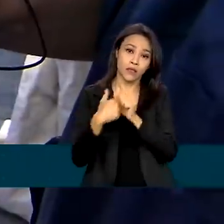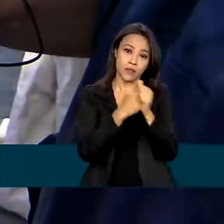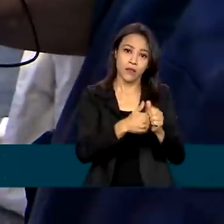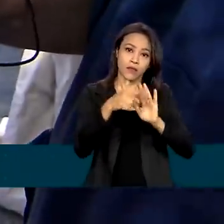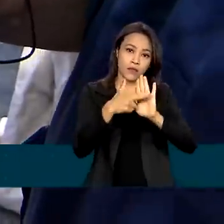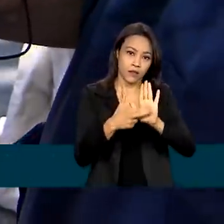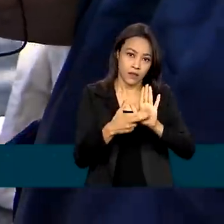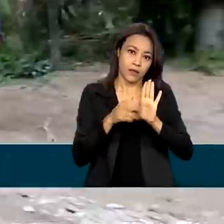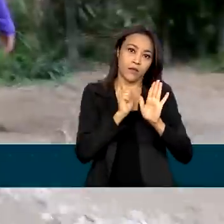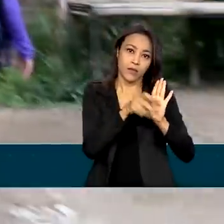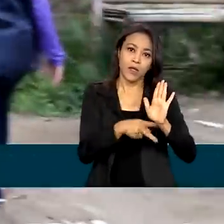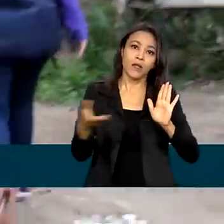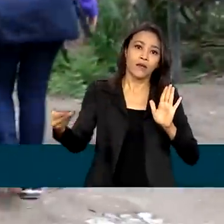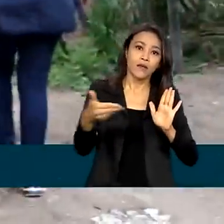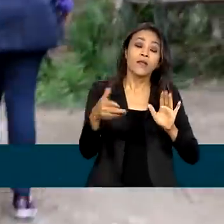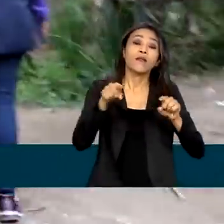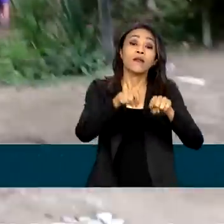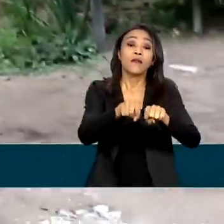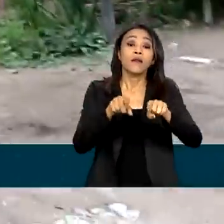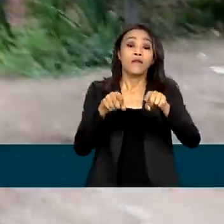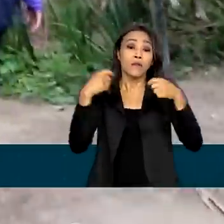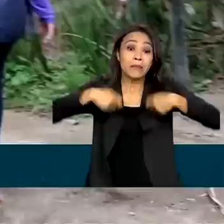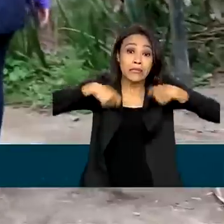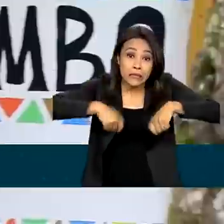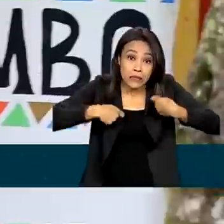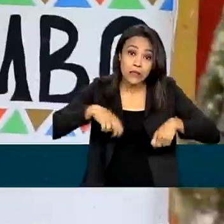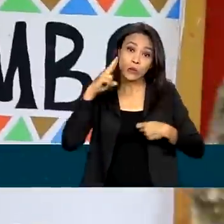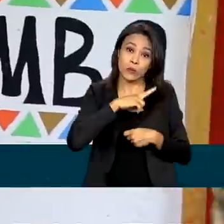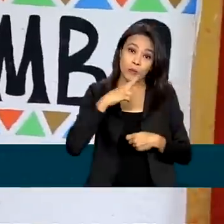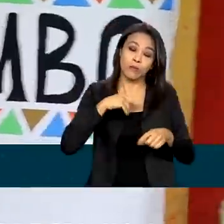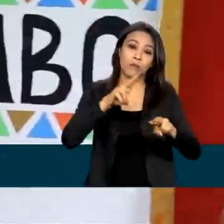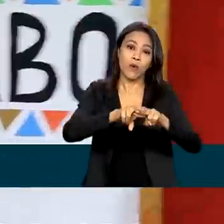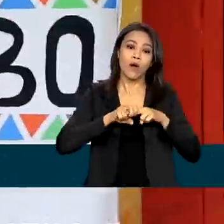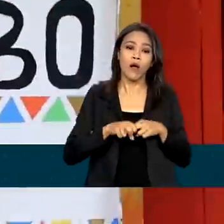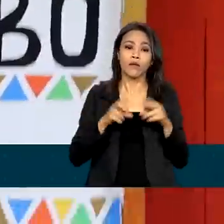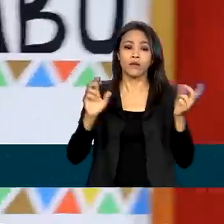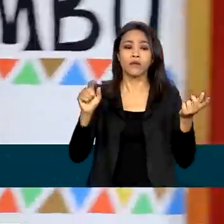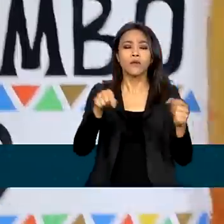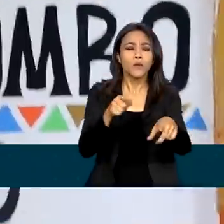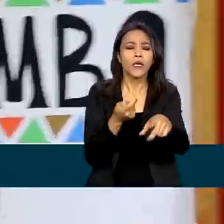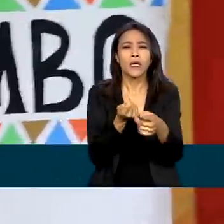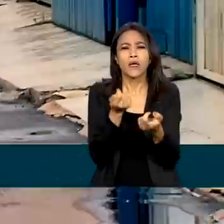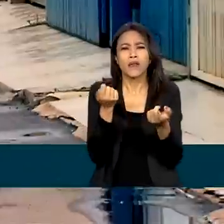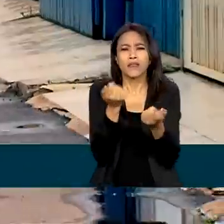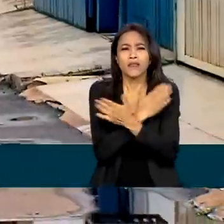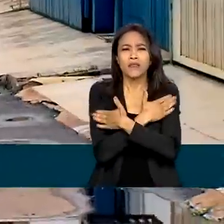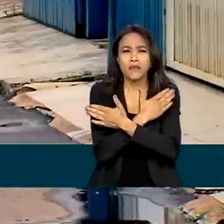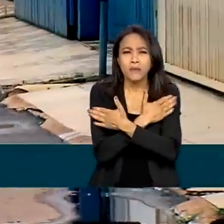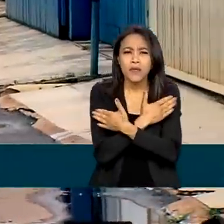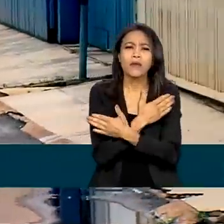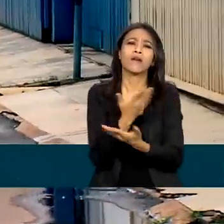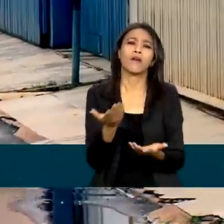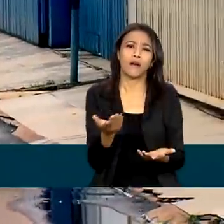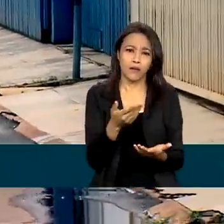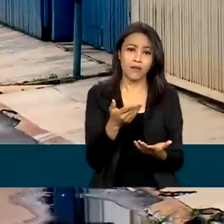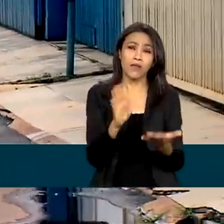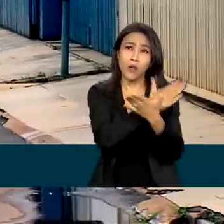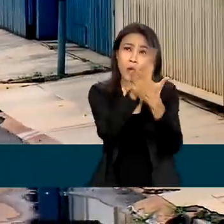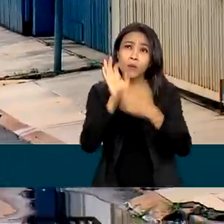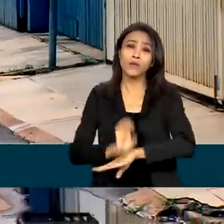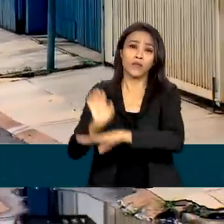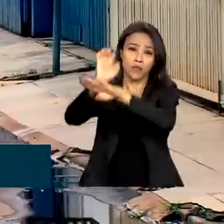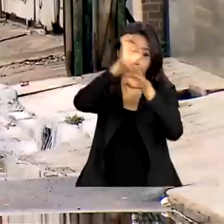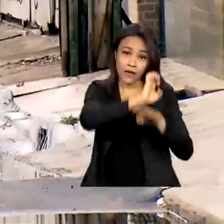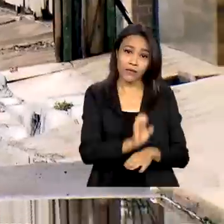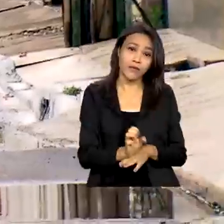Segundo o governo federal, a medida foi necessária por conta das baixas taxas de desemprego em alguns estados, que dificultaram